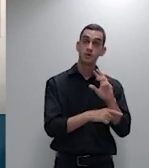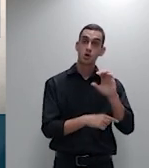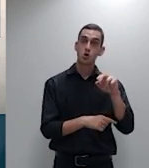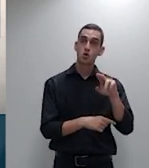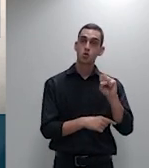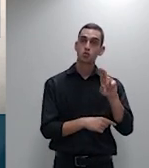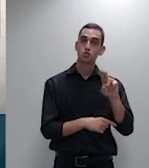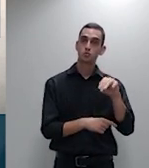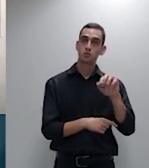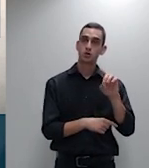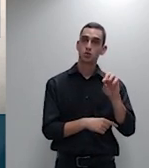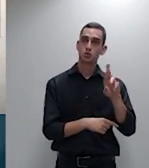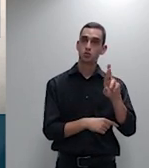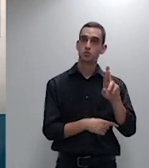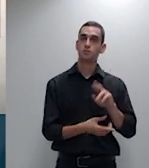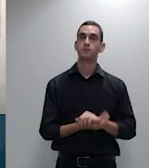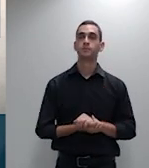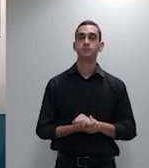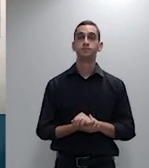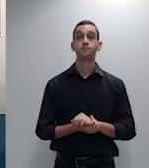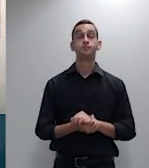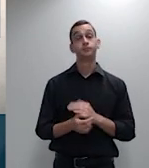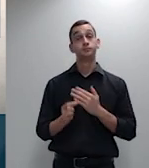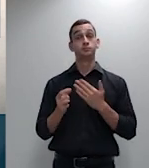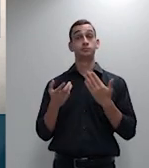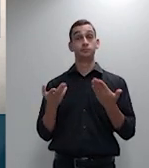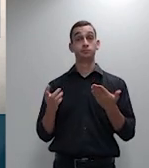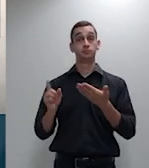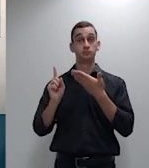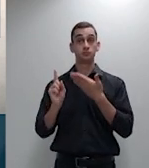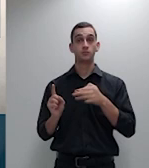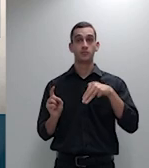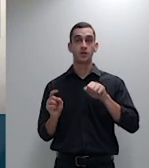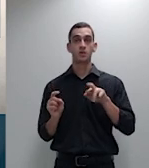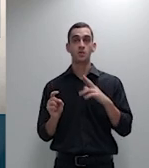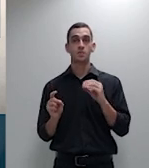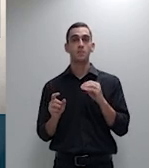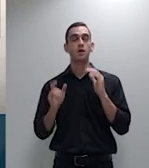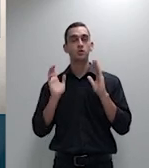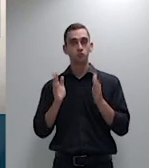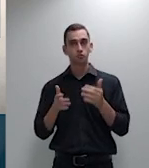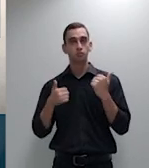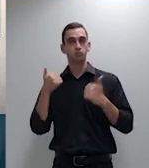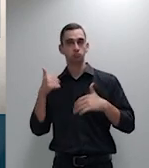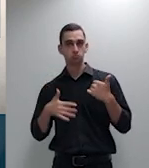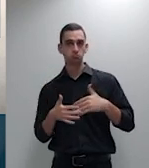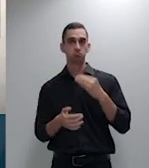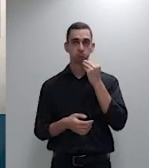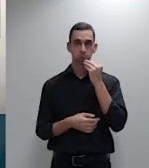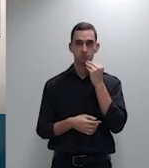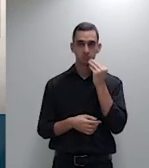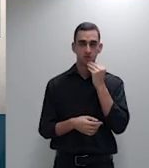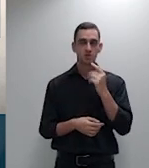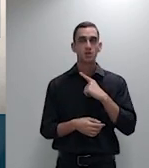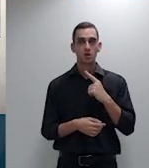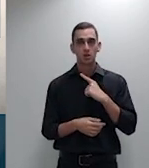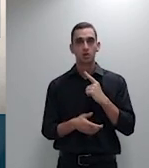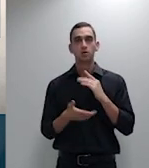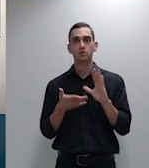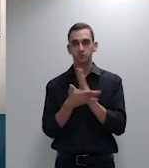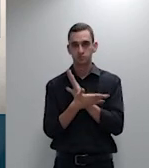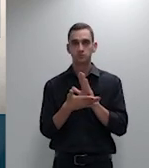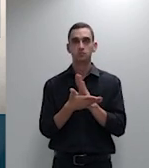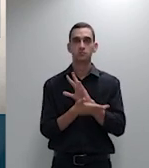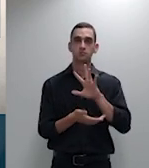doutor Marco Túlio de Rose com quem tive a oportunidade muito particular da vida de